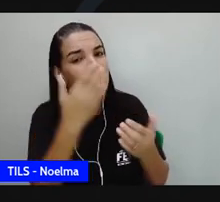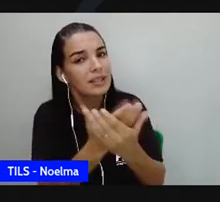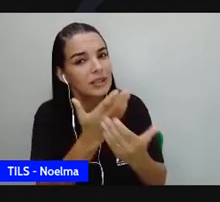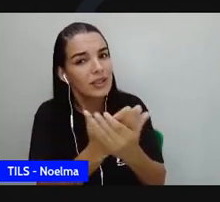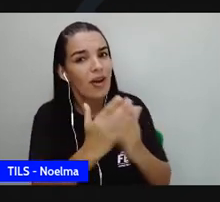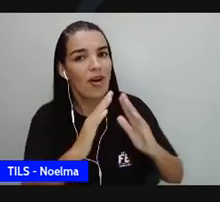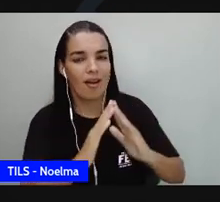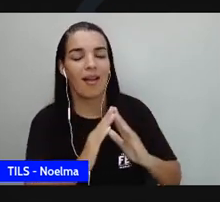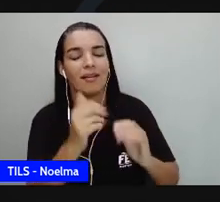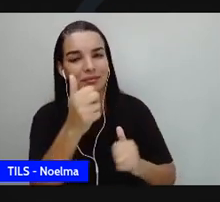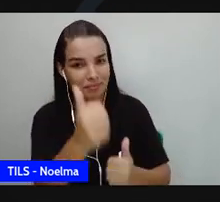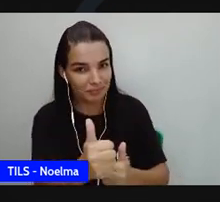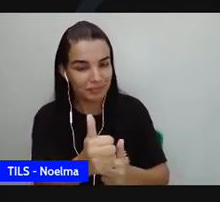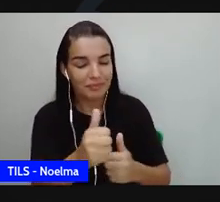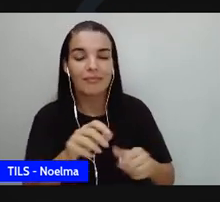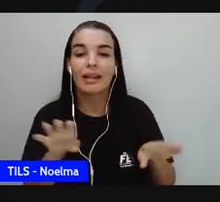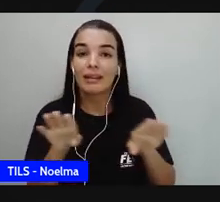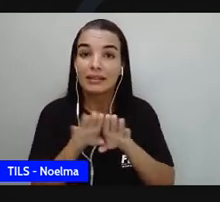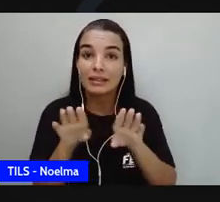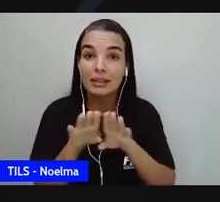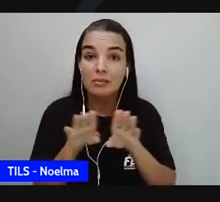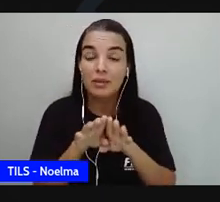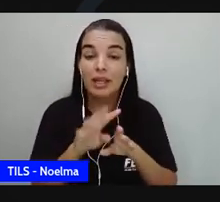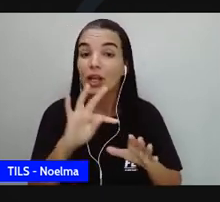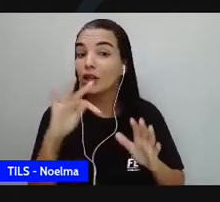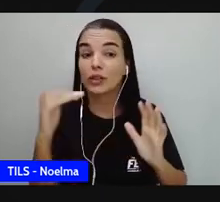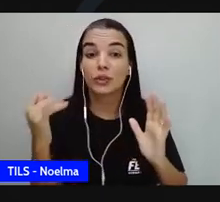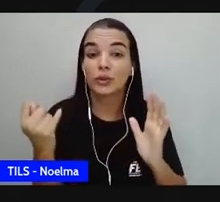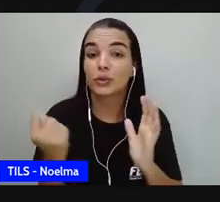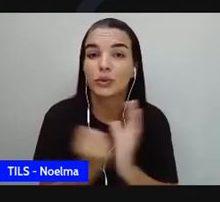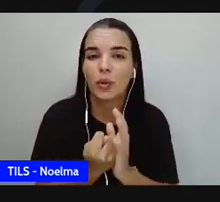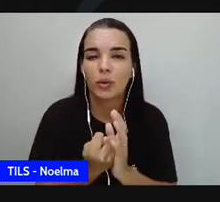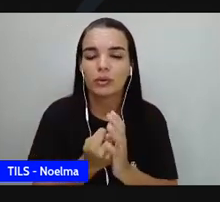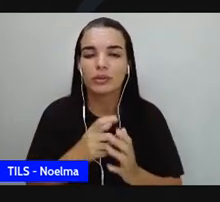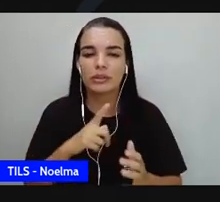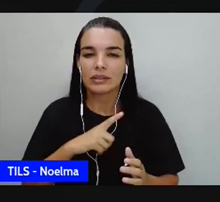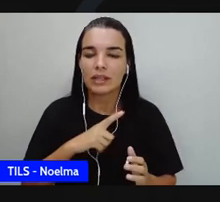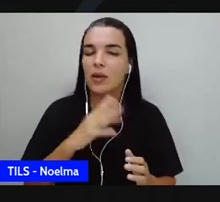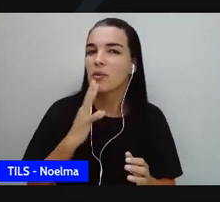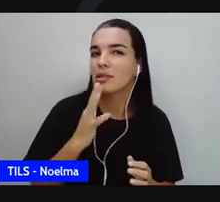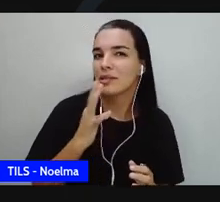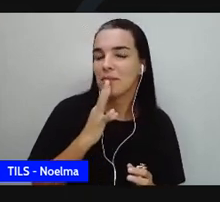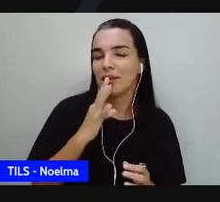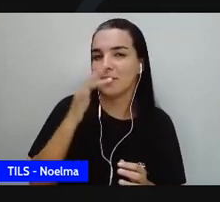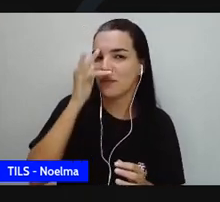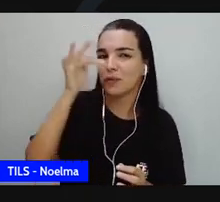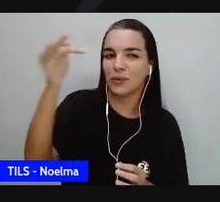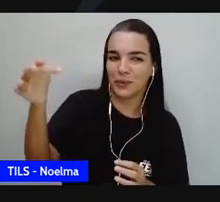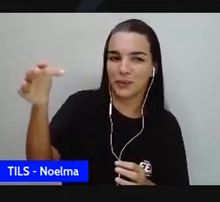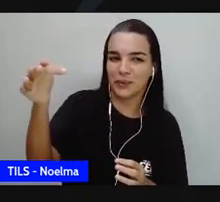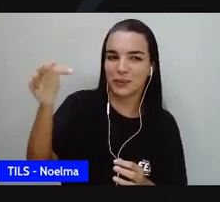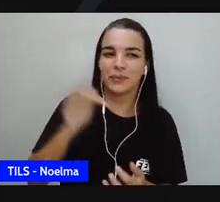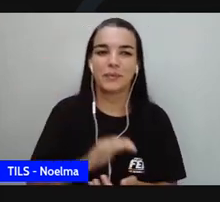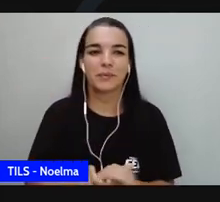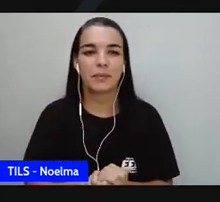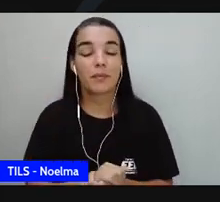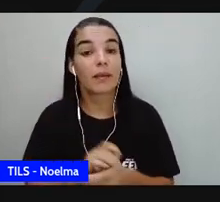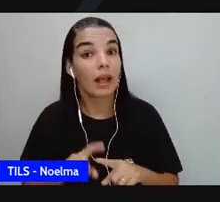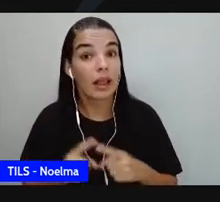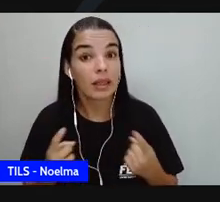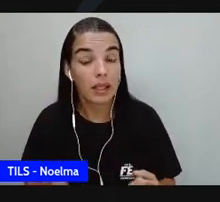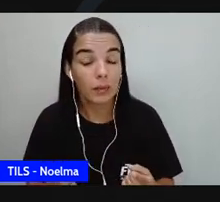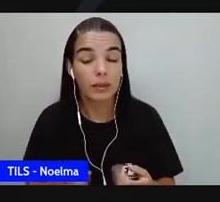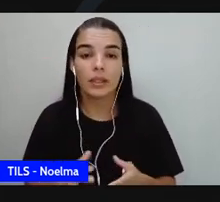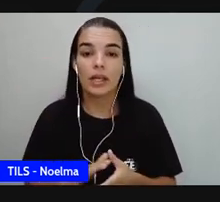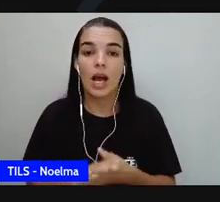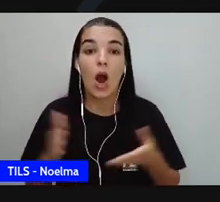e depois desses que a gente te apresentar, aqueles que você vai buscar com a gente, tá certo? Então, eu disse